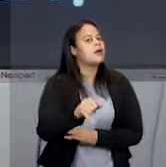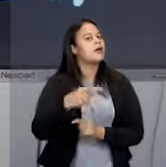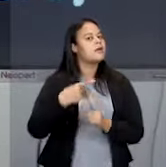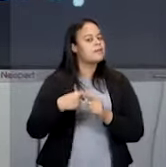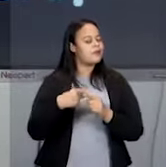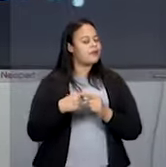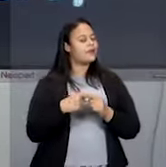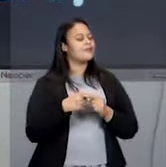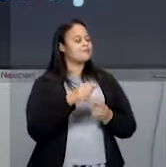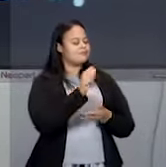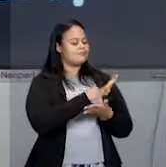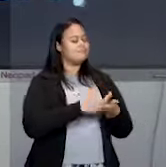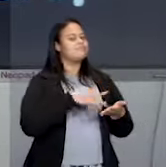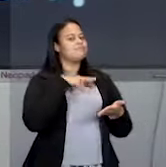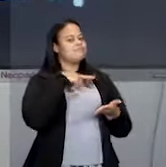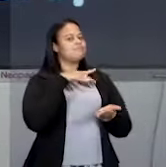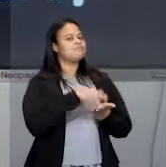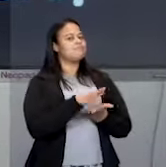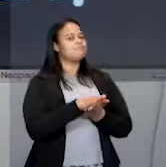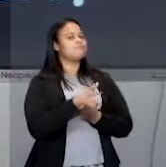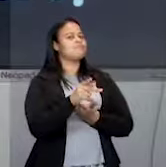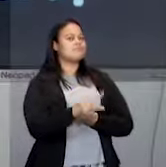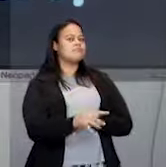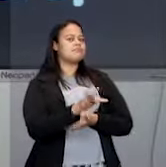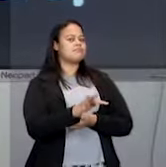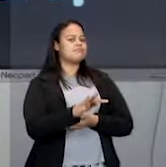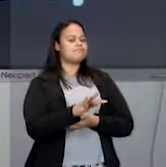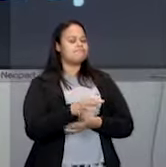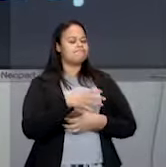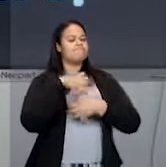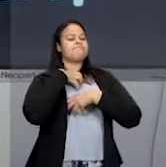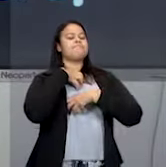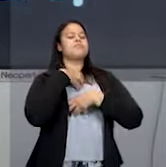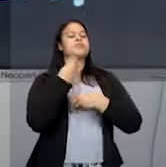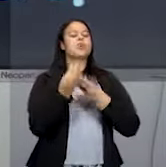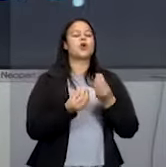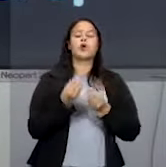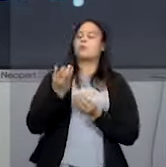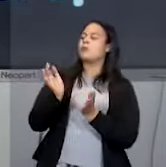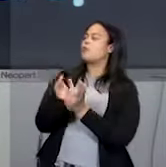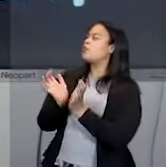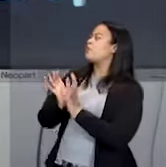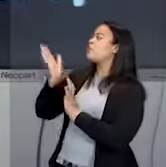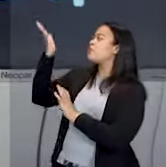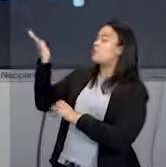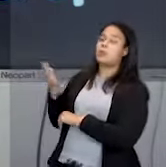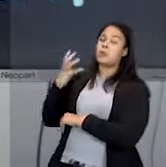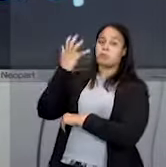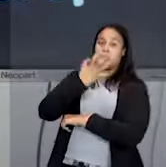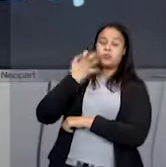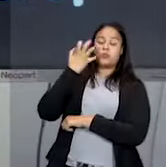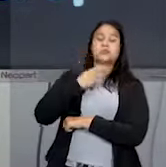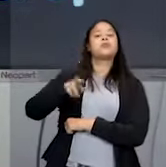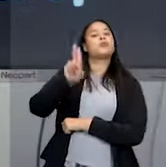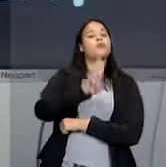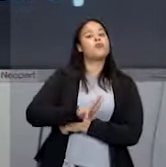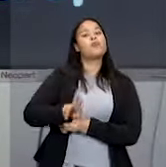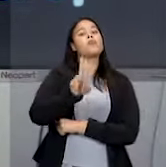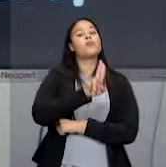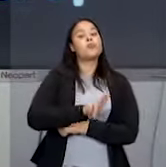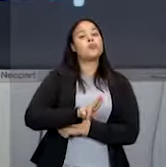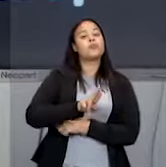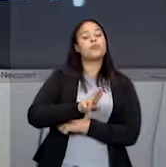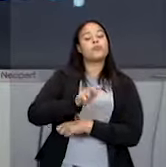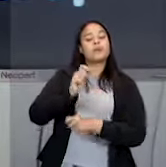tarefinha lá pra vocês no patch. Muito inspirada nesse artista aqui, ó. Nesse grupo musical que usa instrumentos